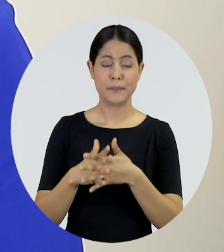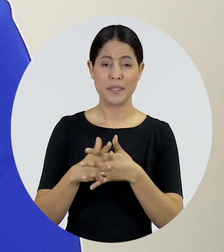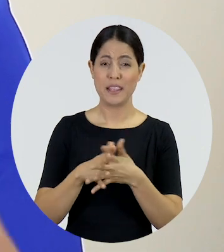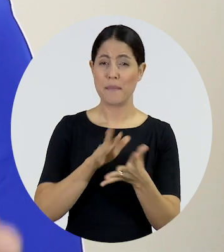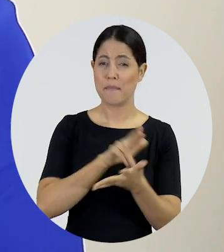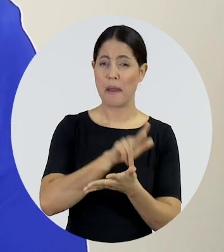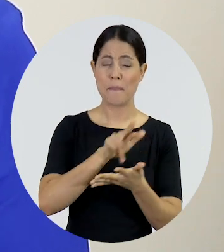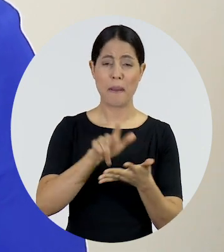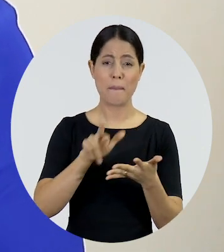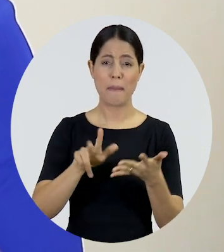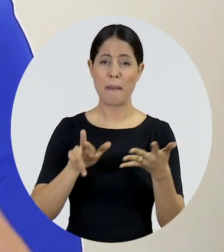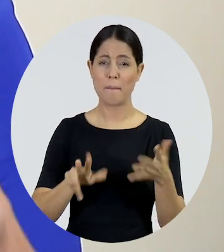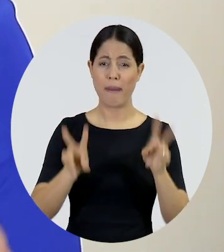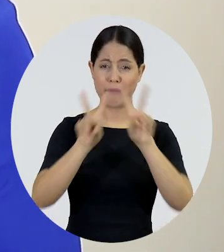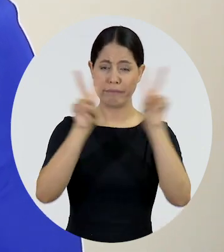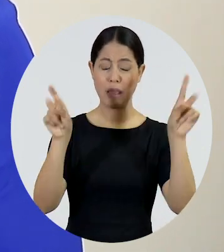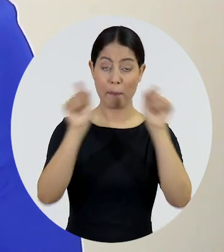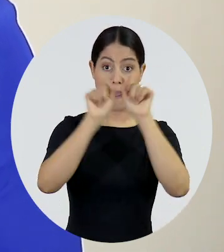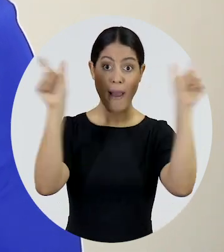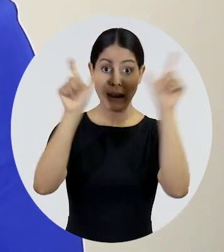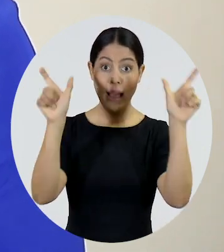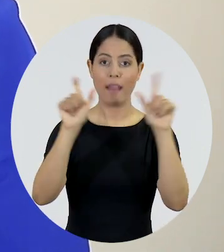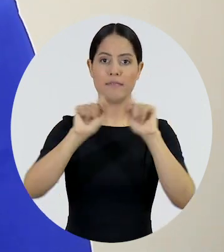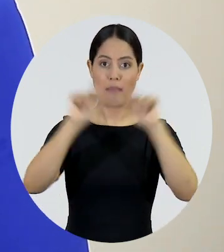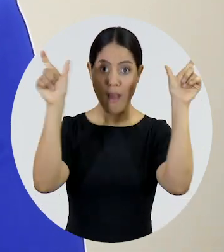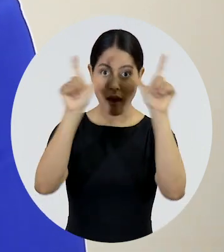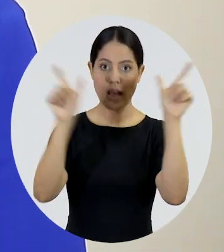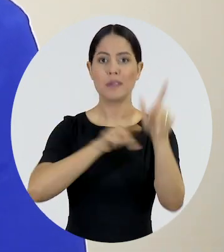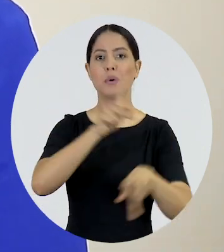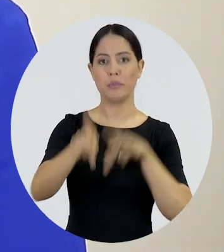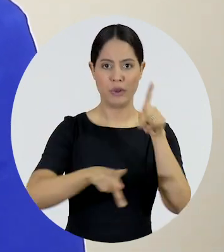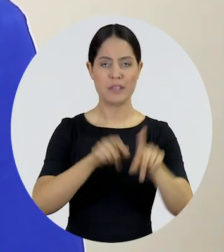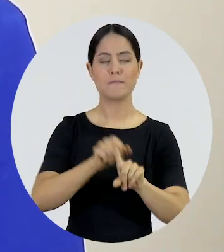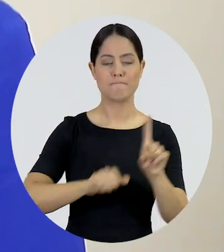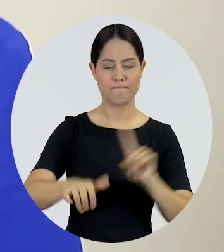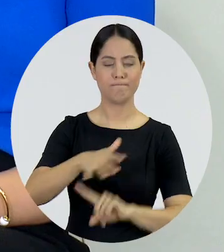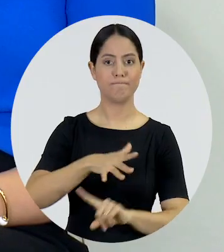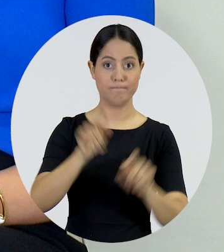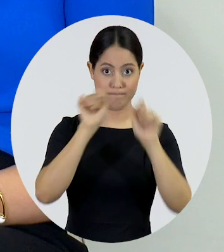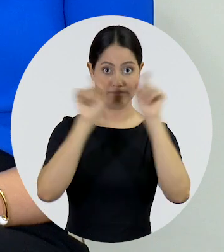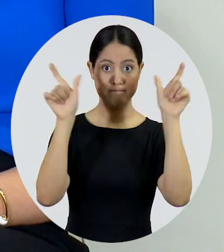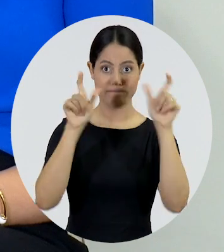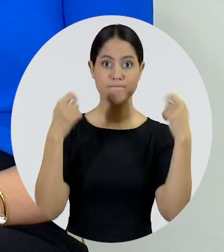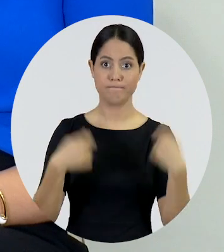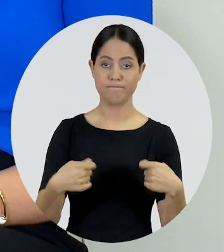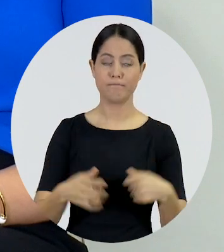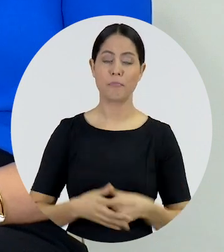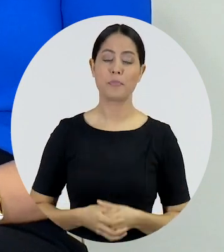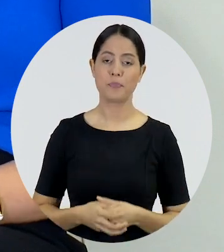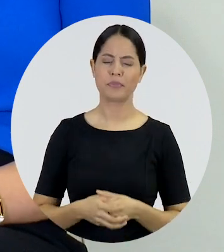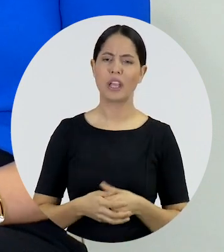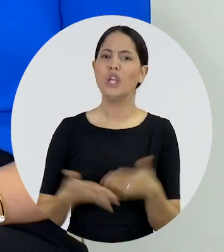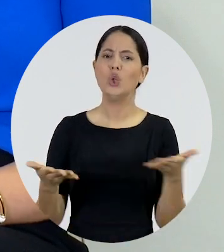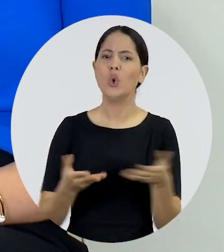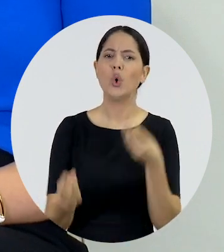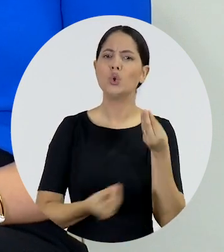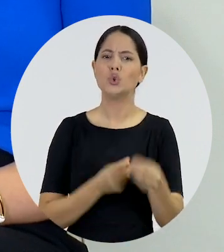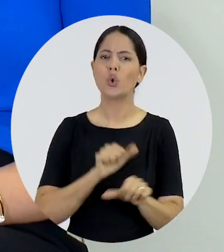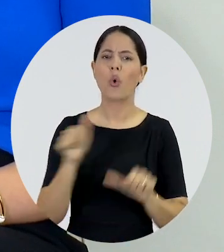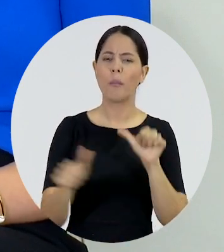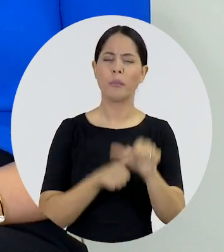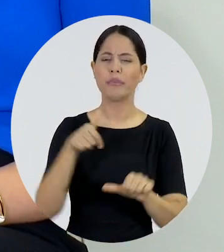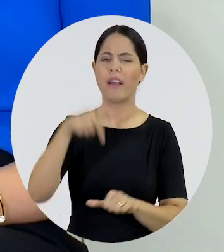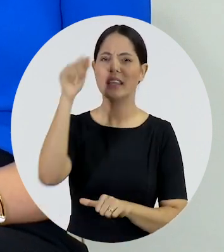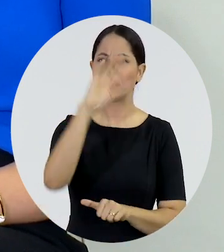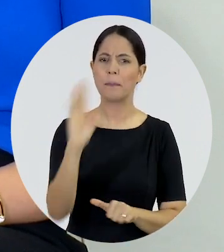em que vários sinais vermelhos e de alerta vêm sendo dados para a sociedade civil. E hoje, como que mudar, talvez,